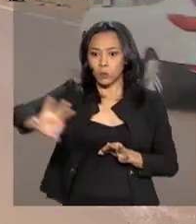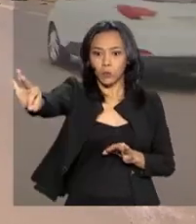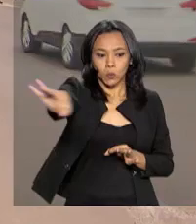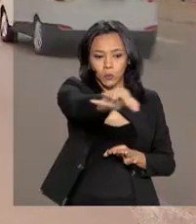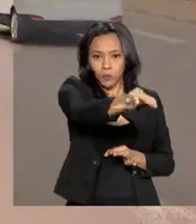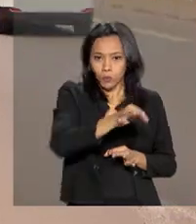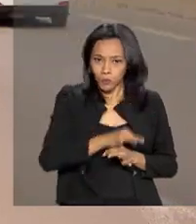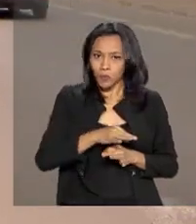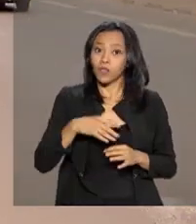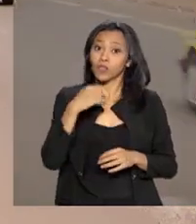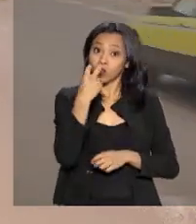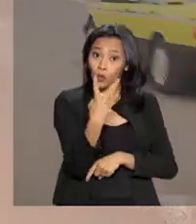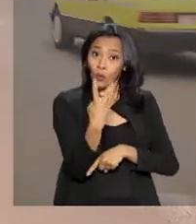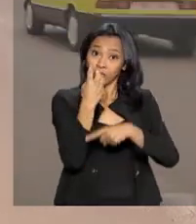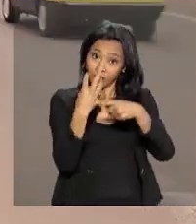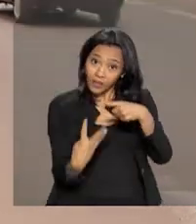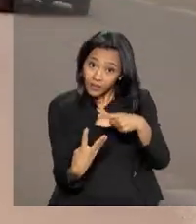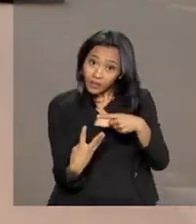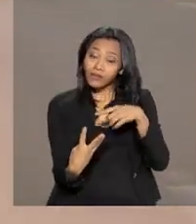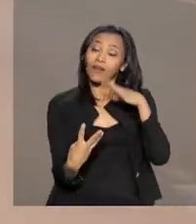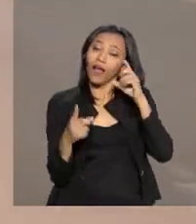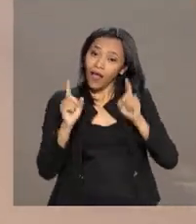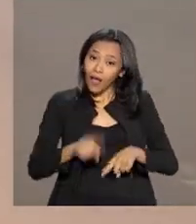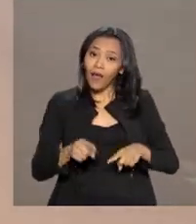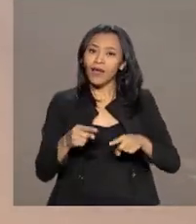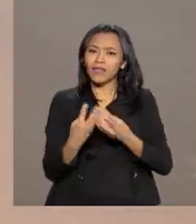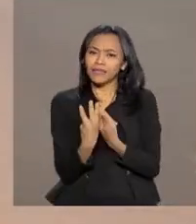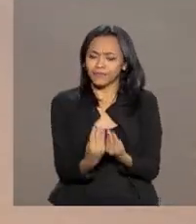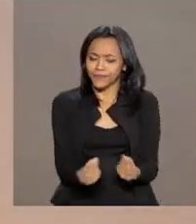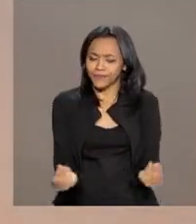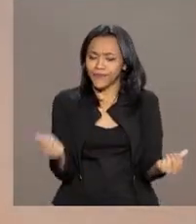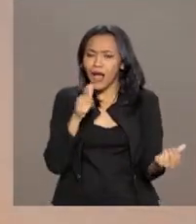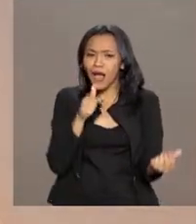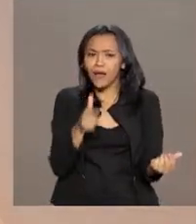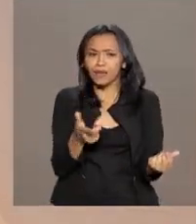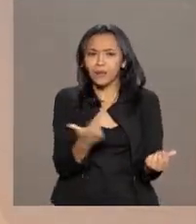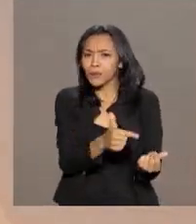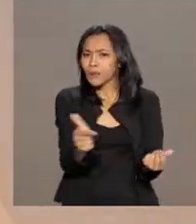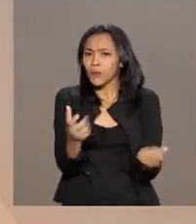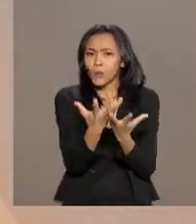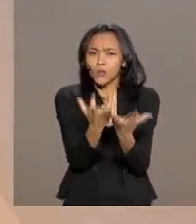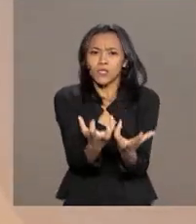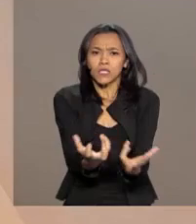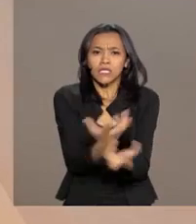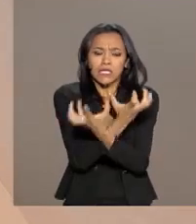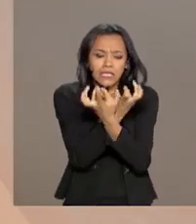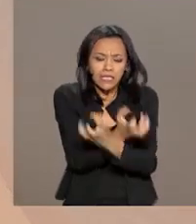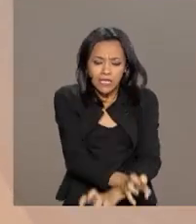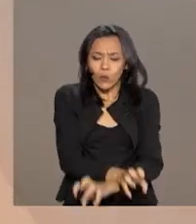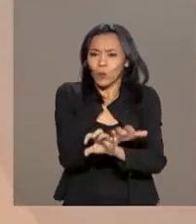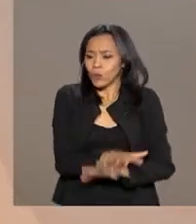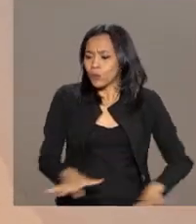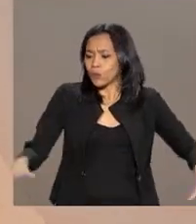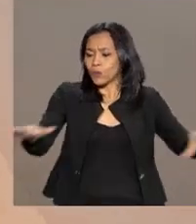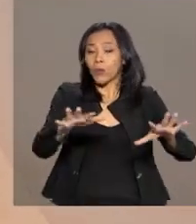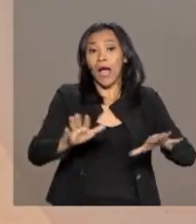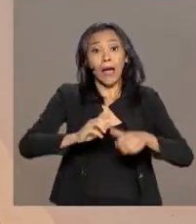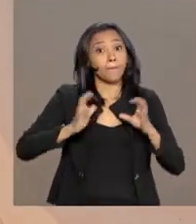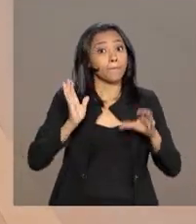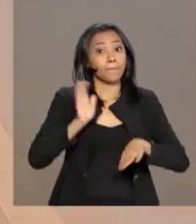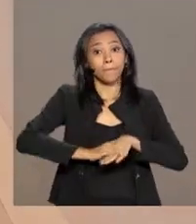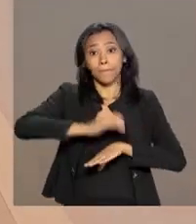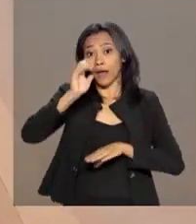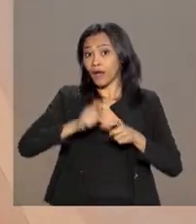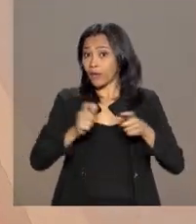Mas dois terços de seu território está no deserto do Saara. Por isso, a maior parte da população se concentra na